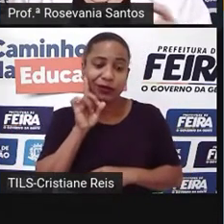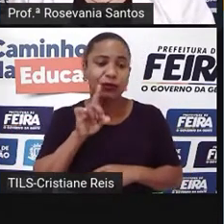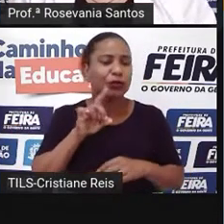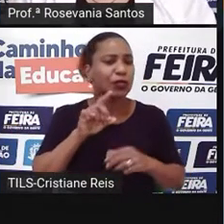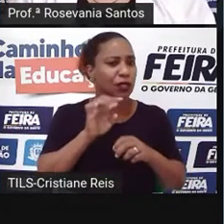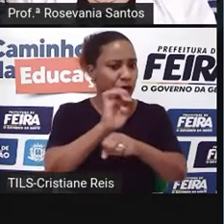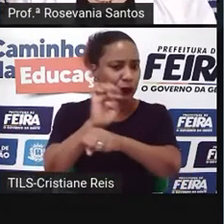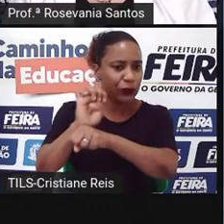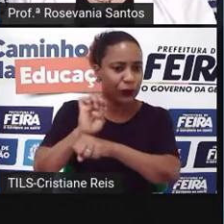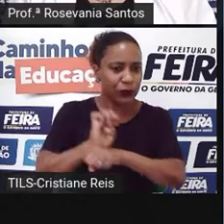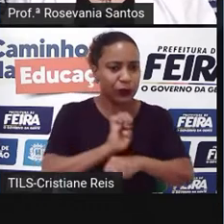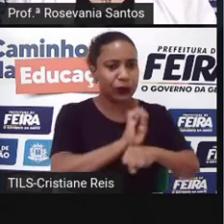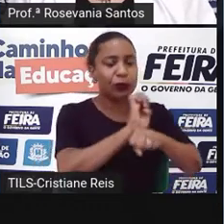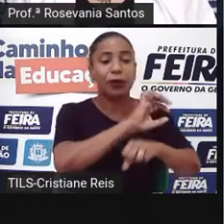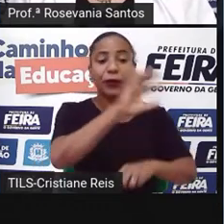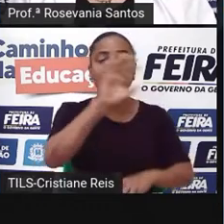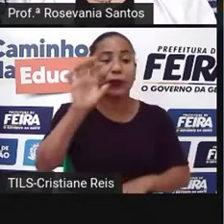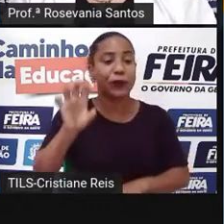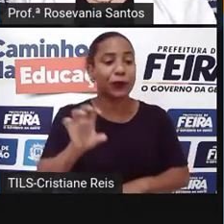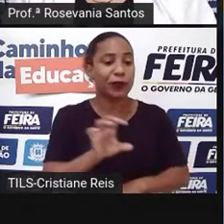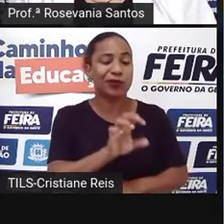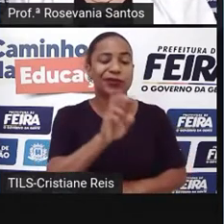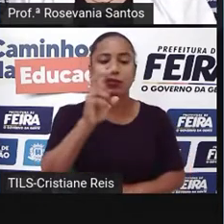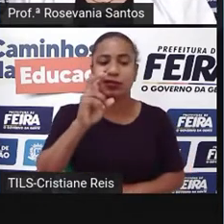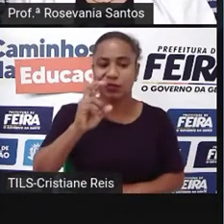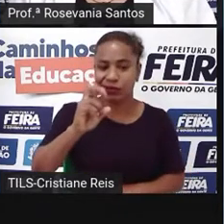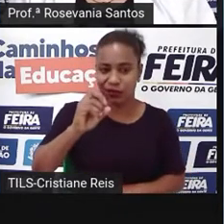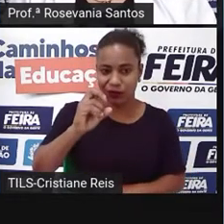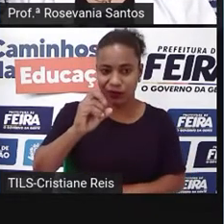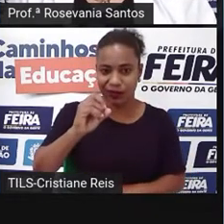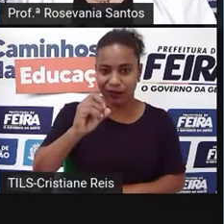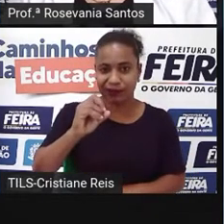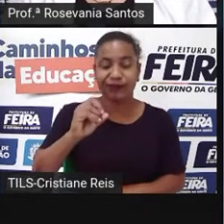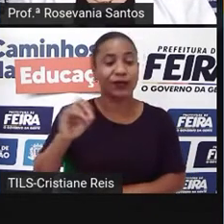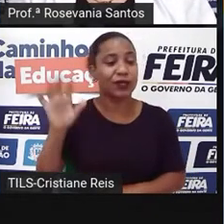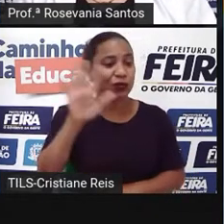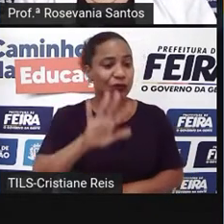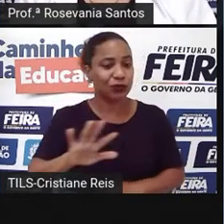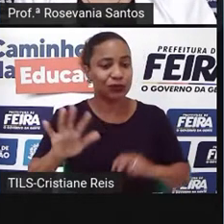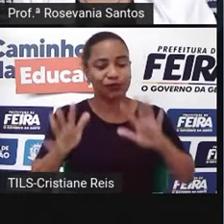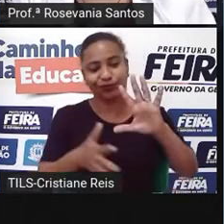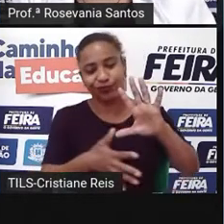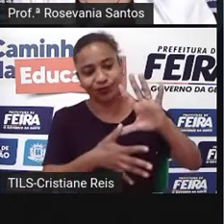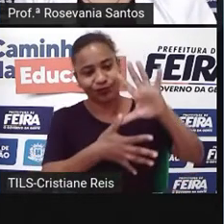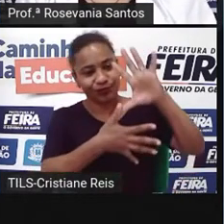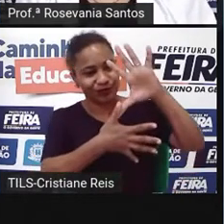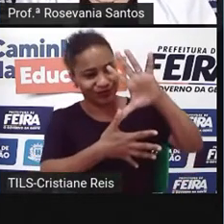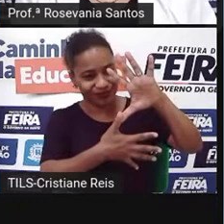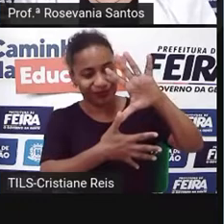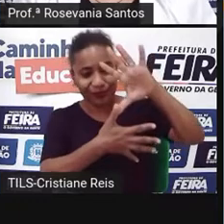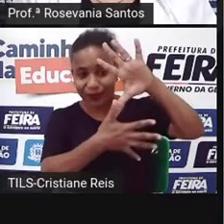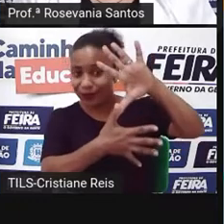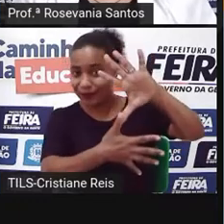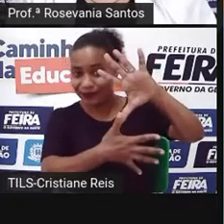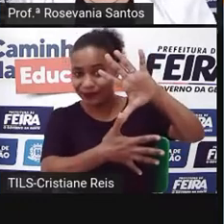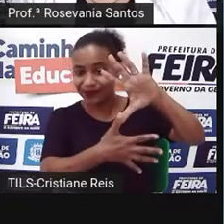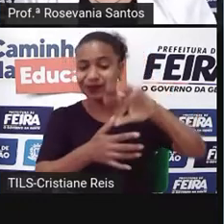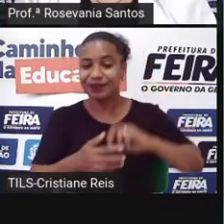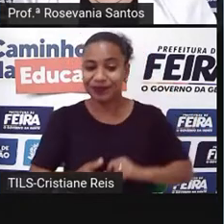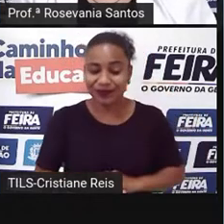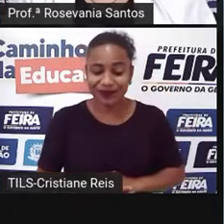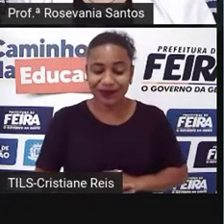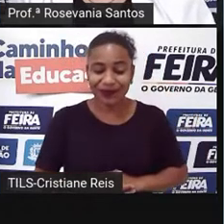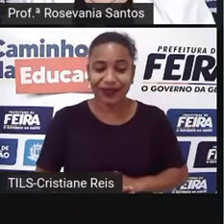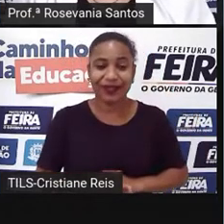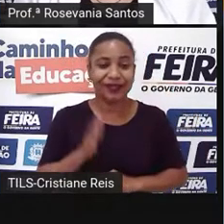vasta faixa da América, não sei se vocês estão observando aqui, né, né, essa quantidade de Estados, a gente sabe, né,